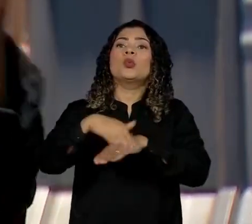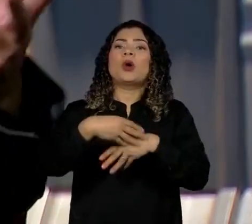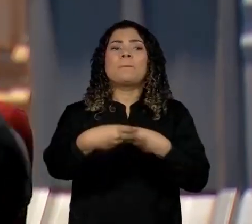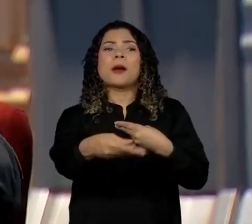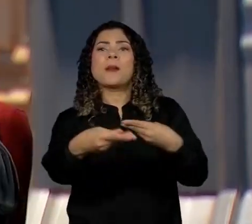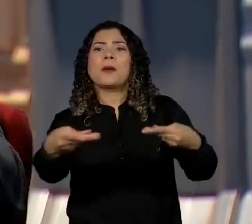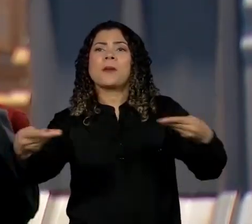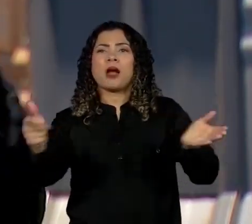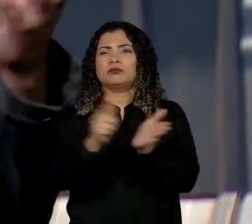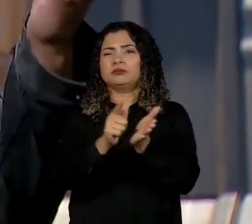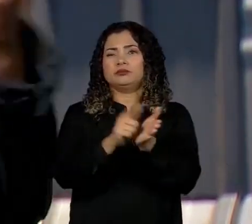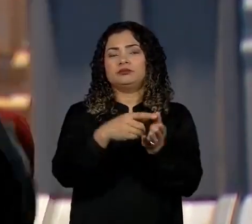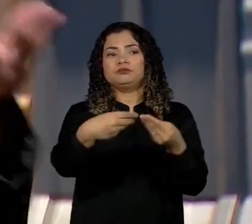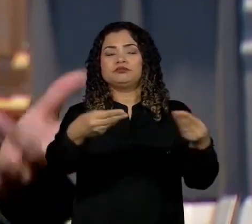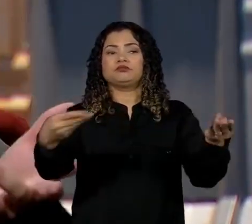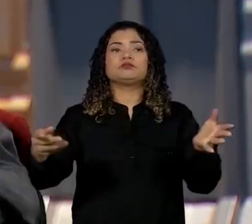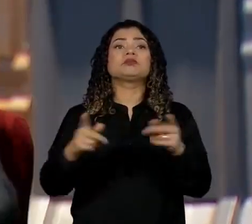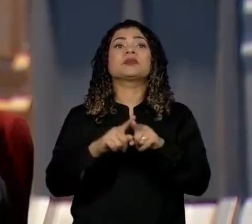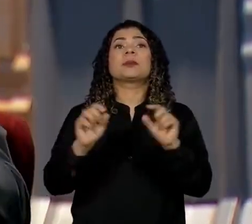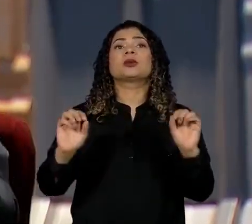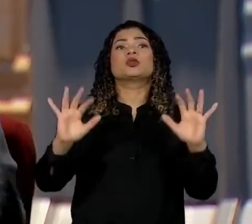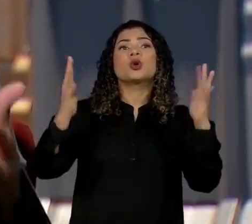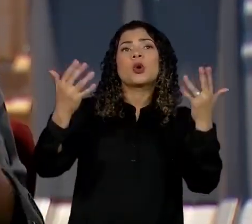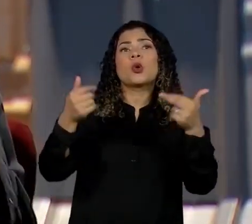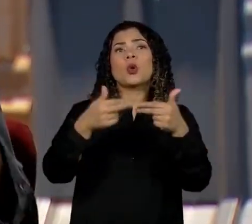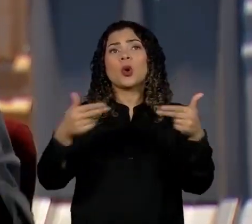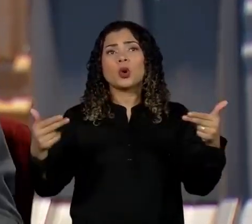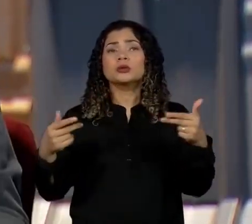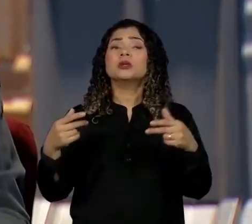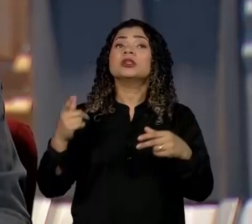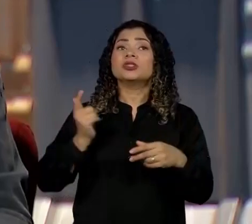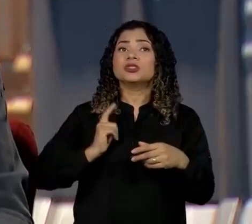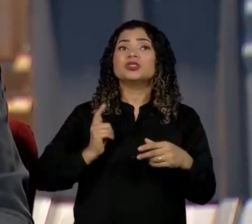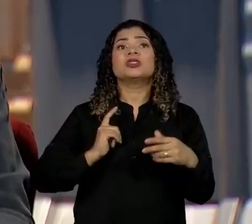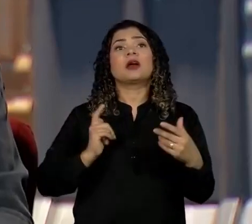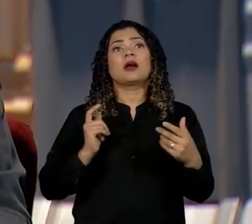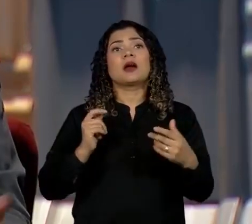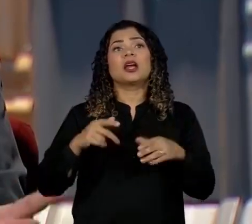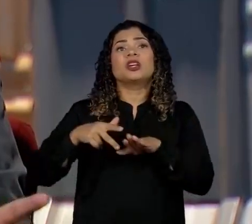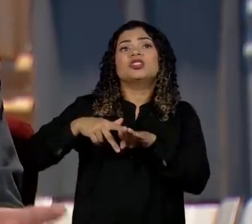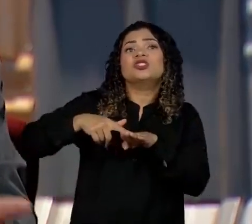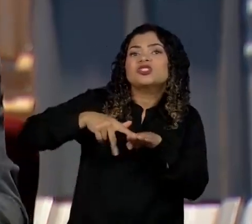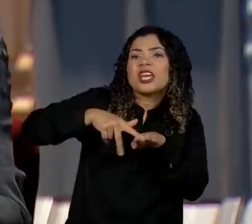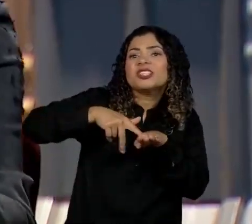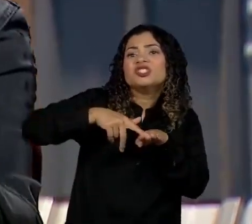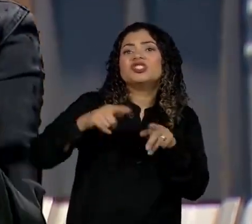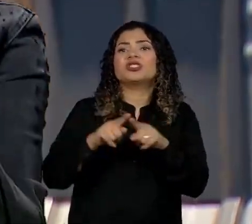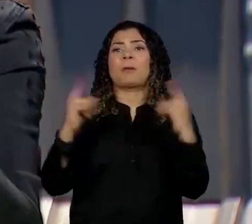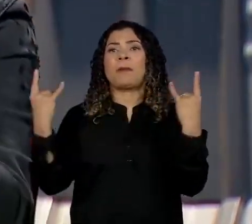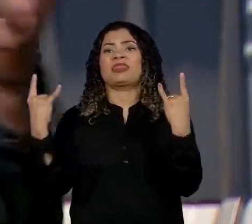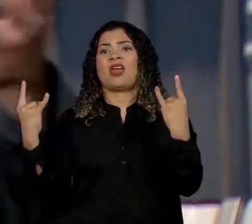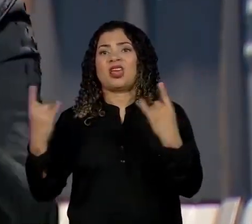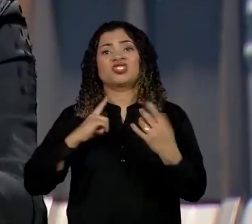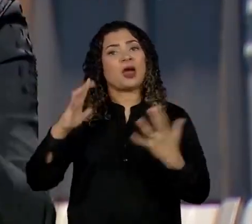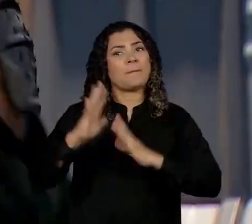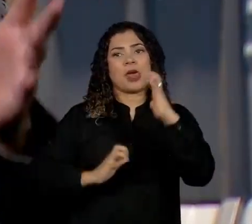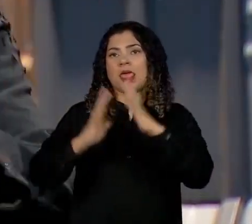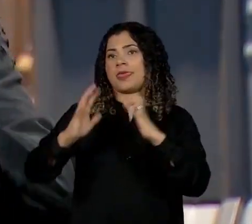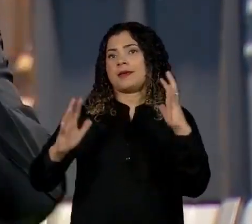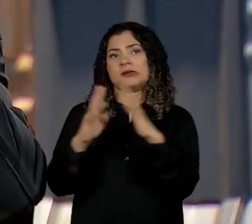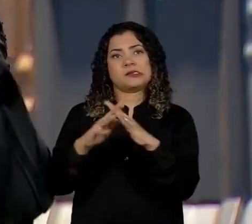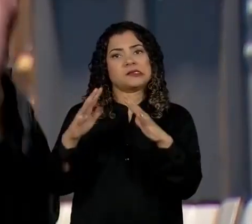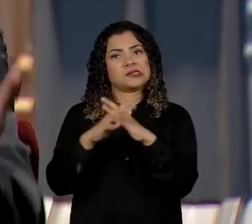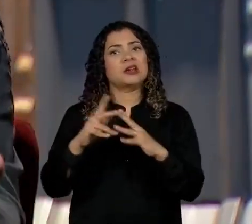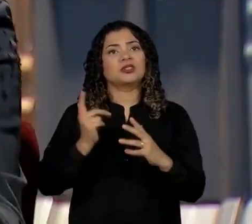Oswaldo Aranha, na seda dos shows. Tinha muita briga lá de skatista com o metaleiro. Então, a gente... Porque era o nosso universo. Eu era